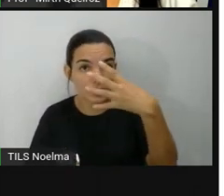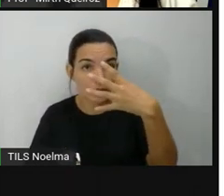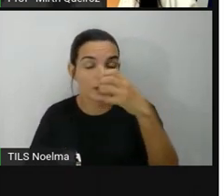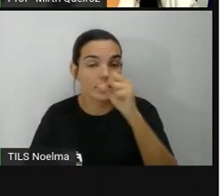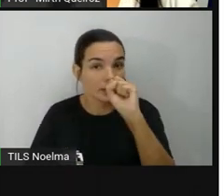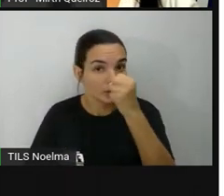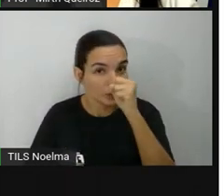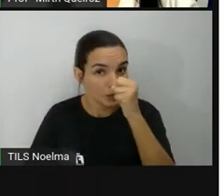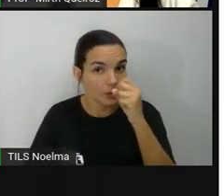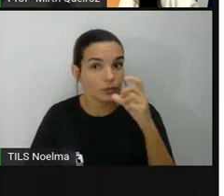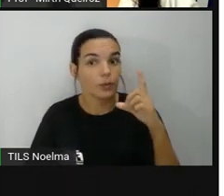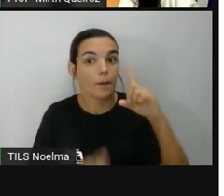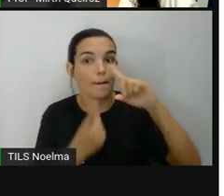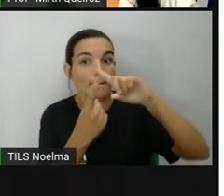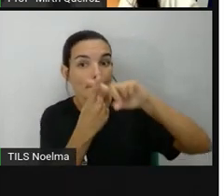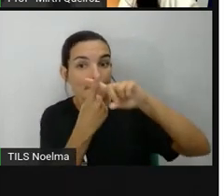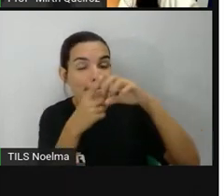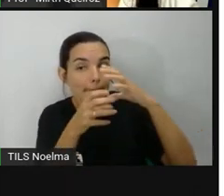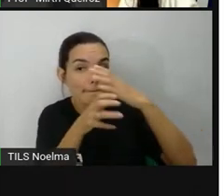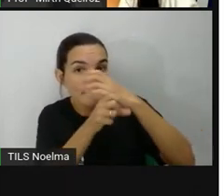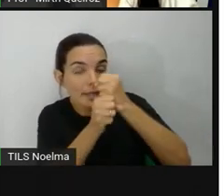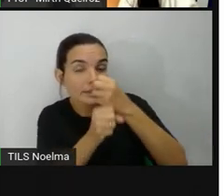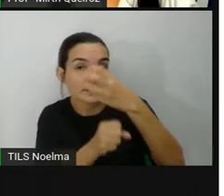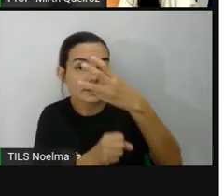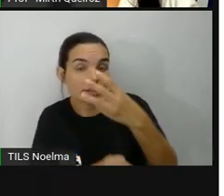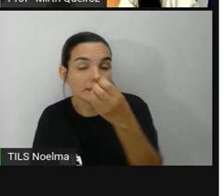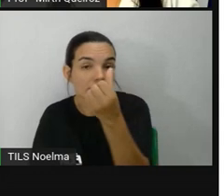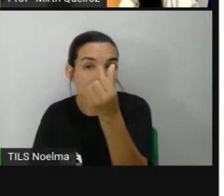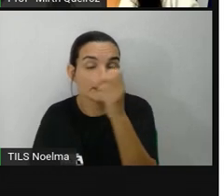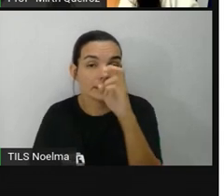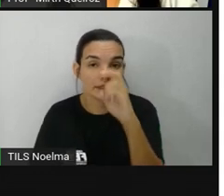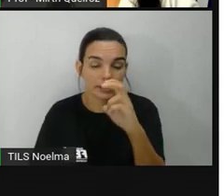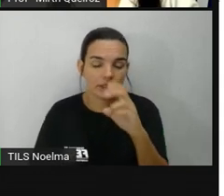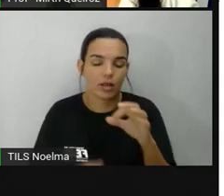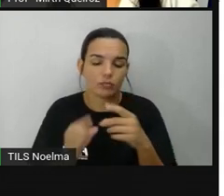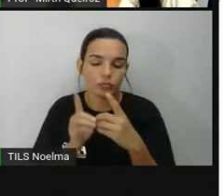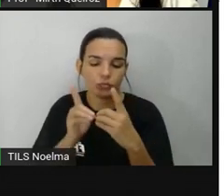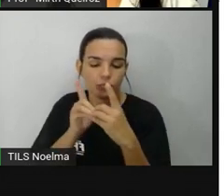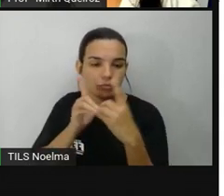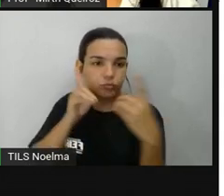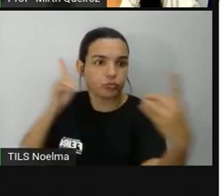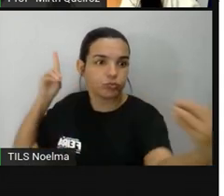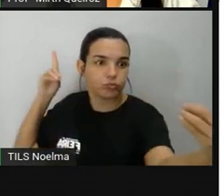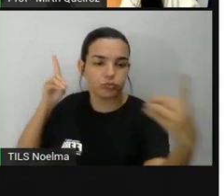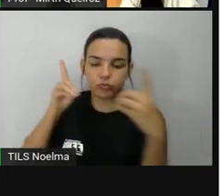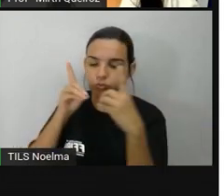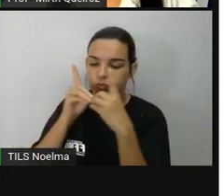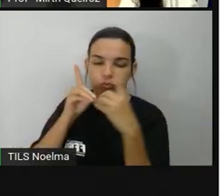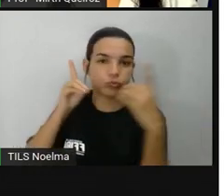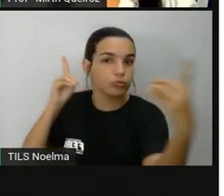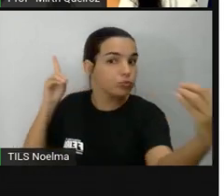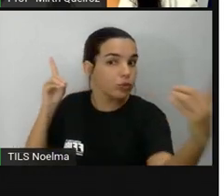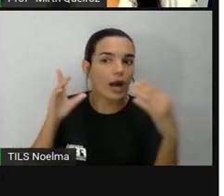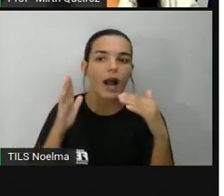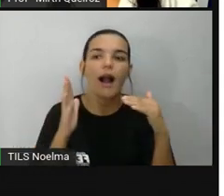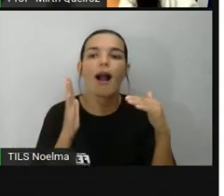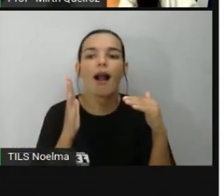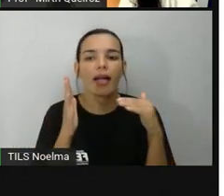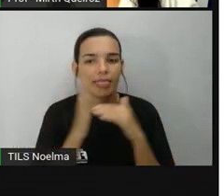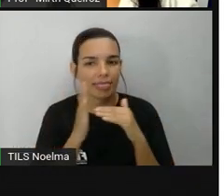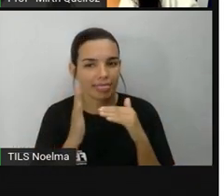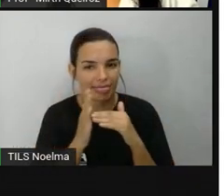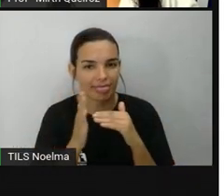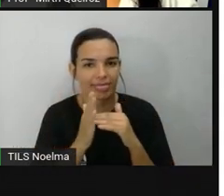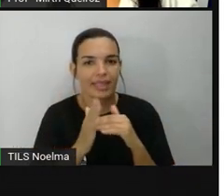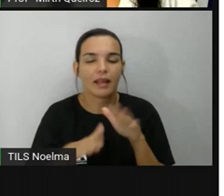348 mais 365. A distância entre a casa de Ana até a casa de